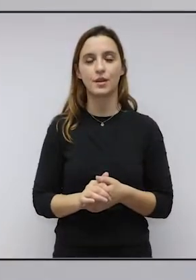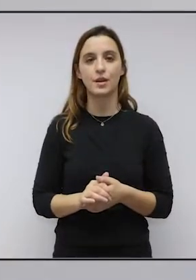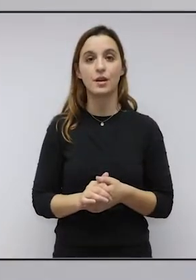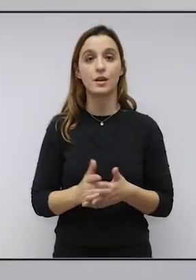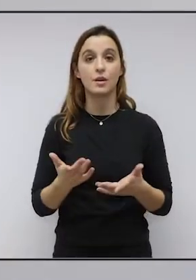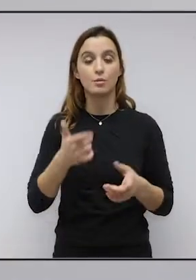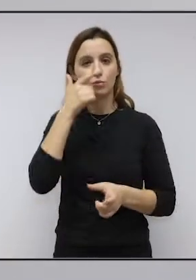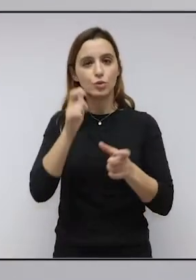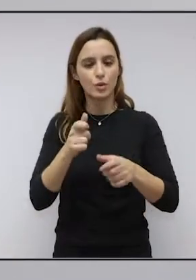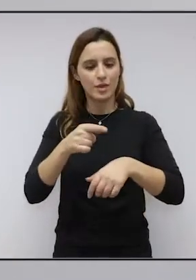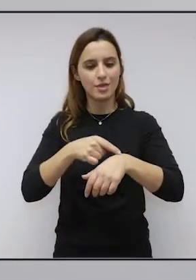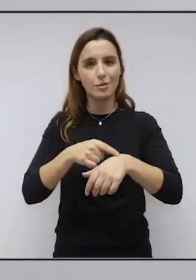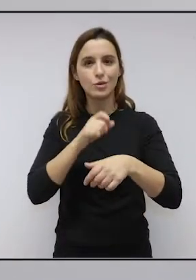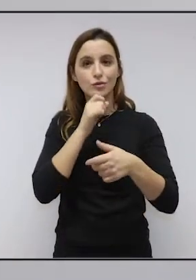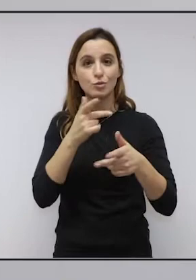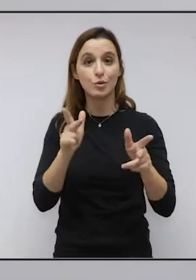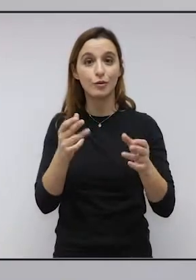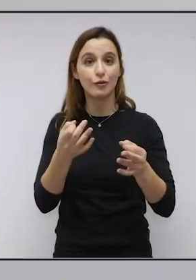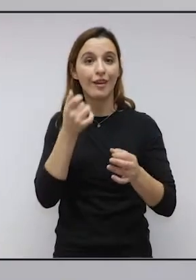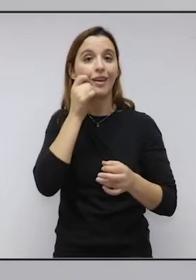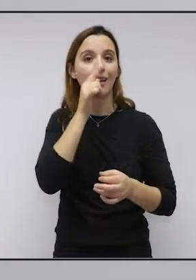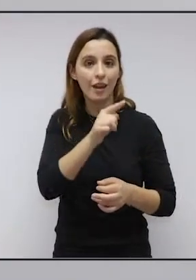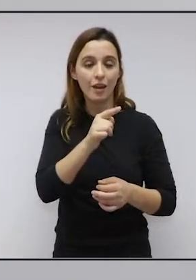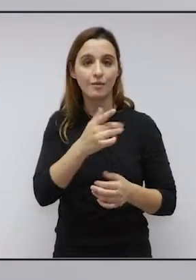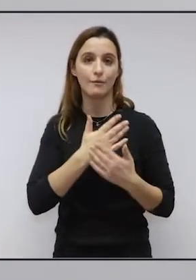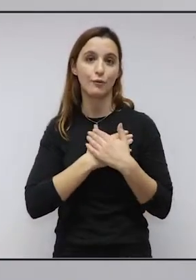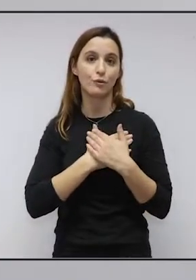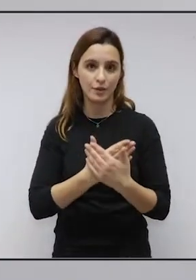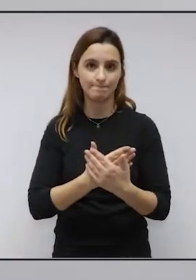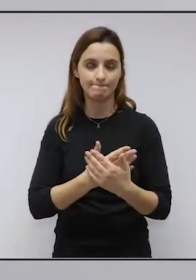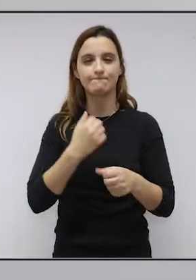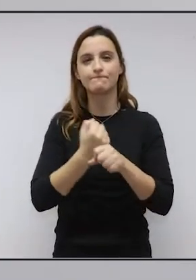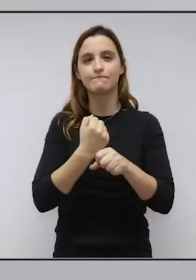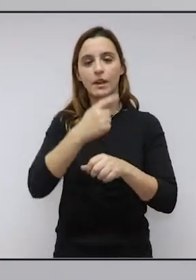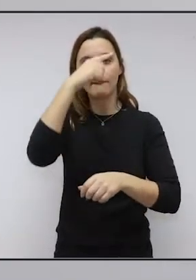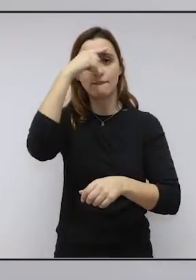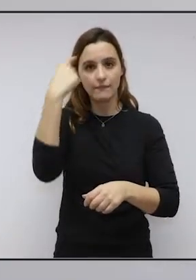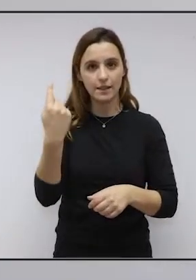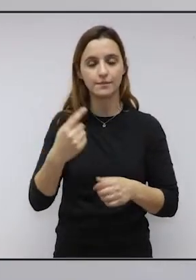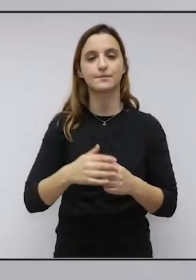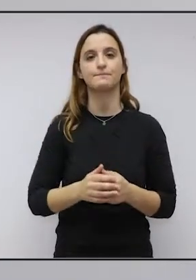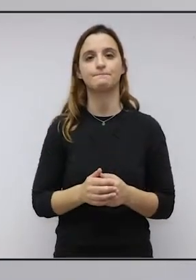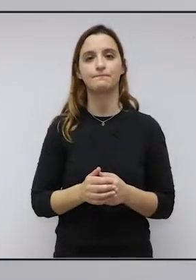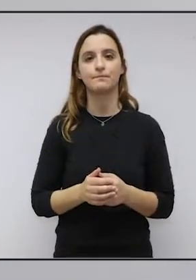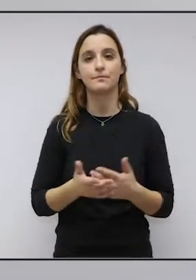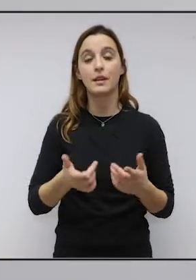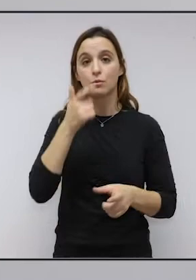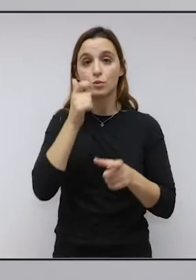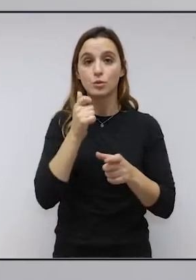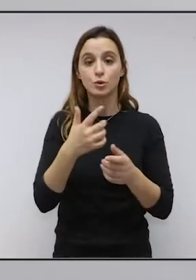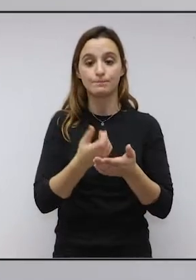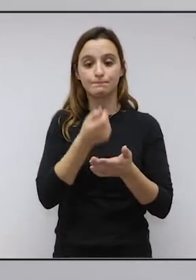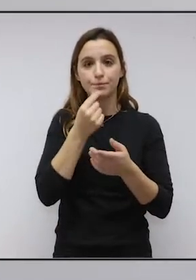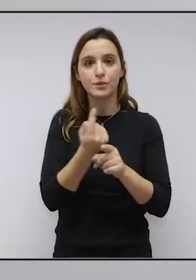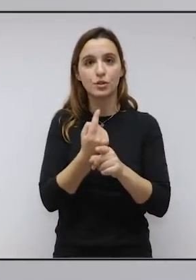deram o seu tempo, aos voluntários, e foi uma tarefa difícil àqueles que foram levar medicamentos,